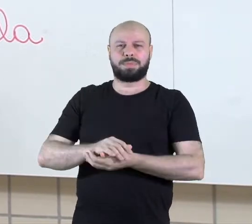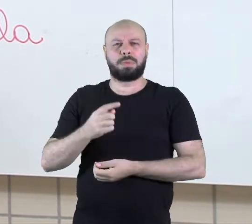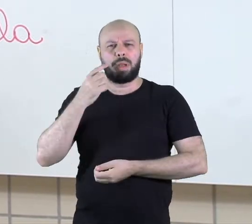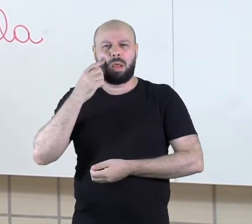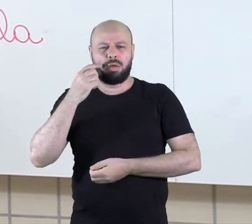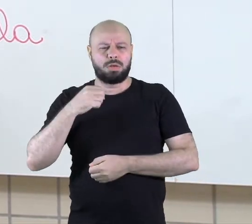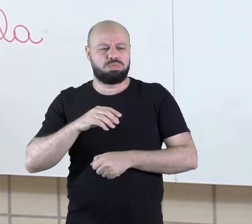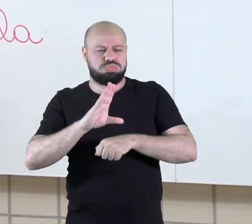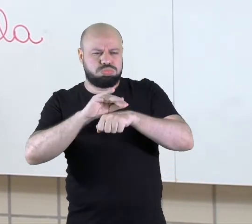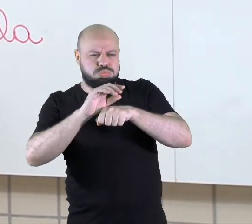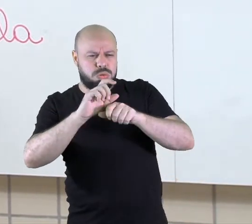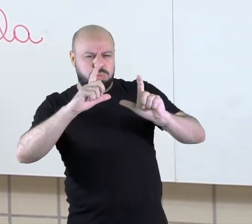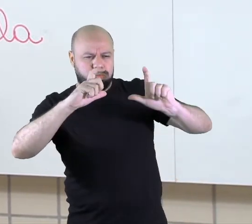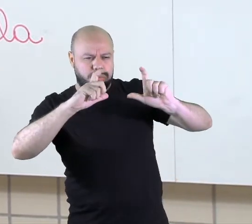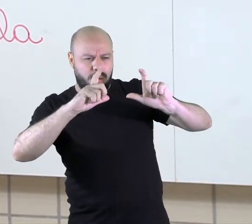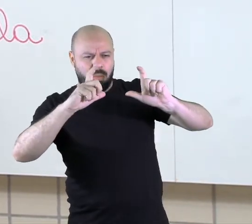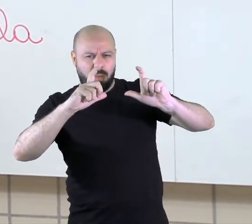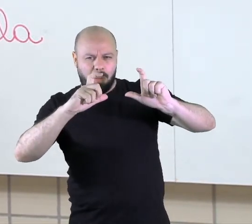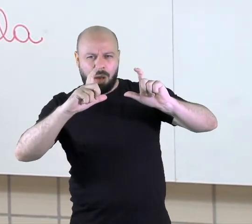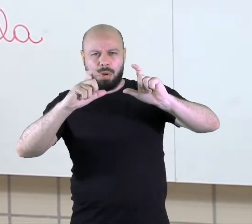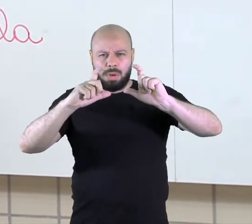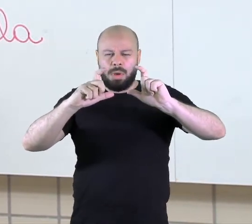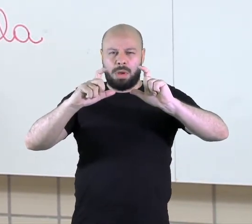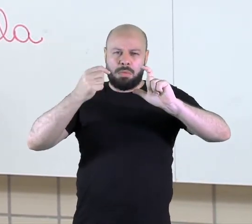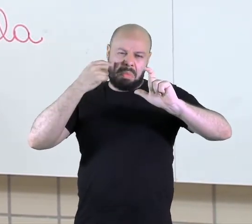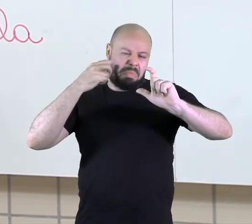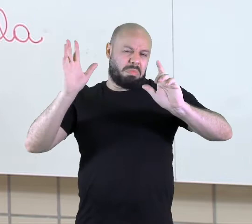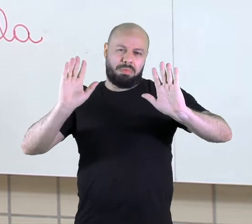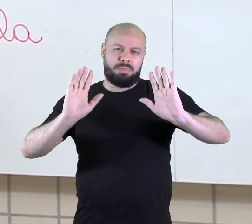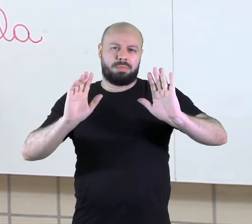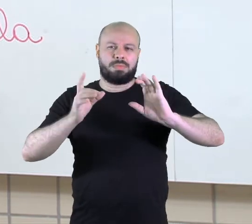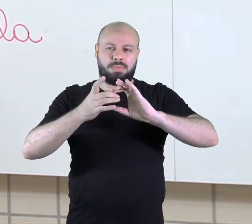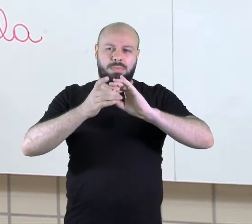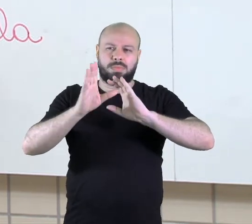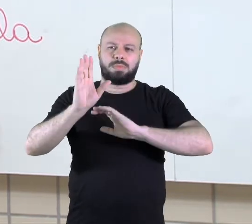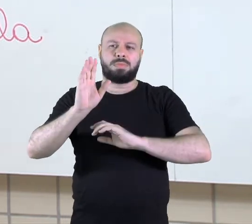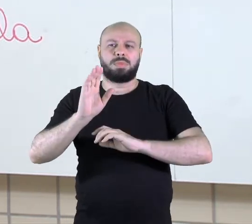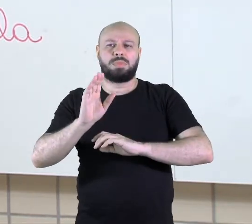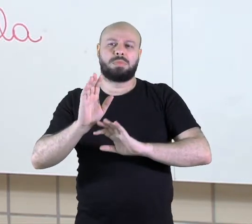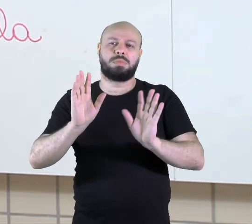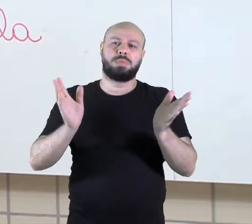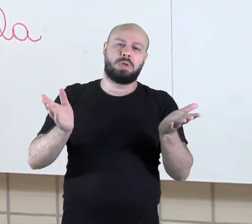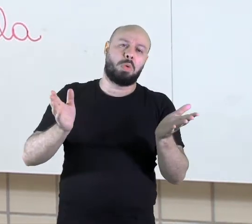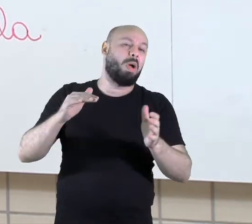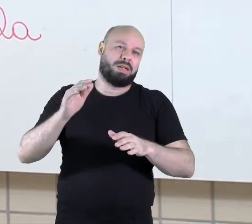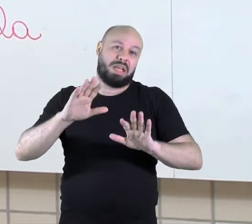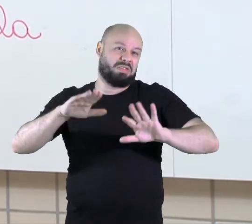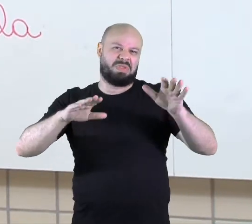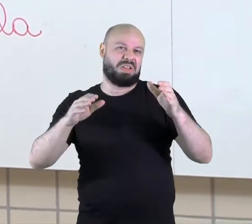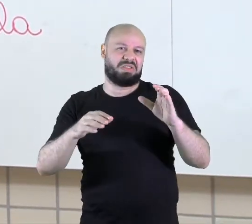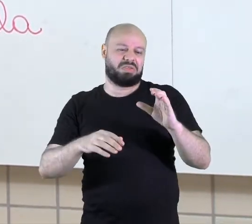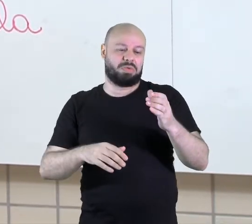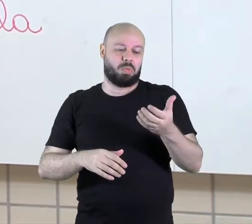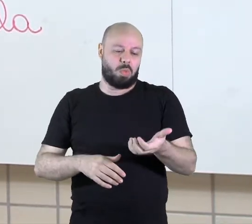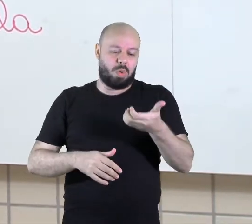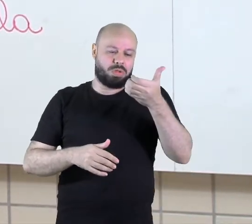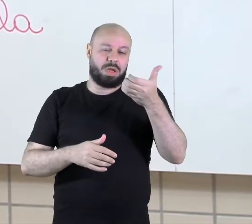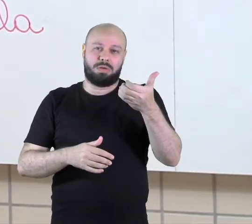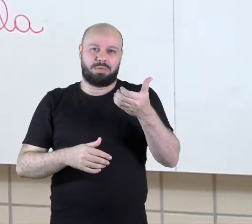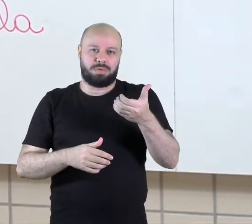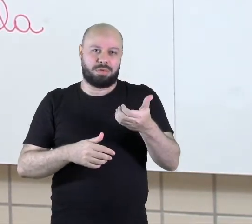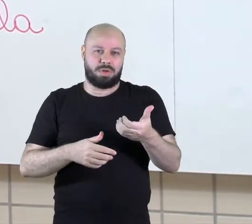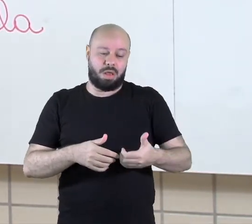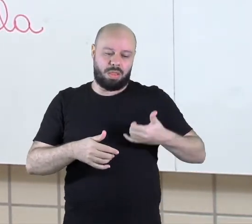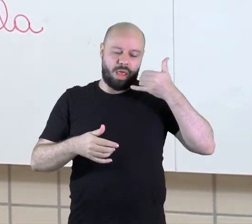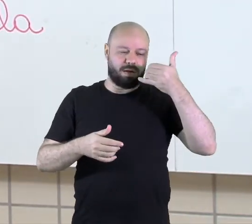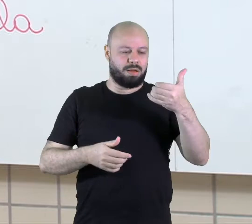tirando uma foto com a sua máquina fotográfica ou com o celular. O que você liga? Você liga